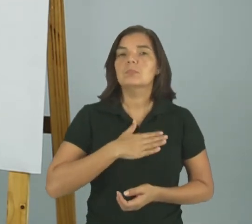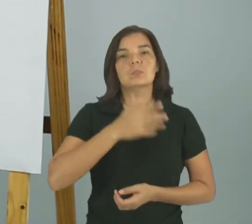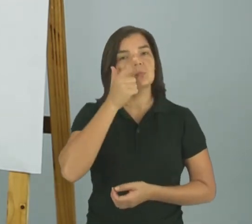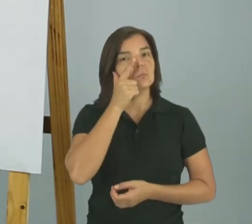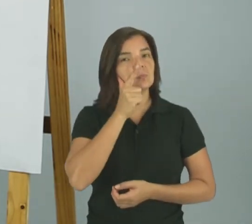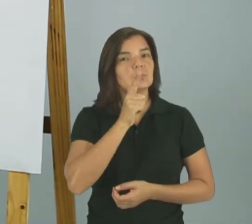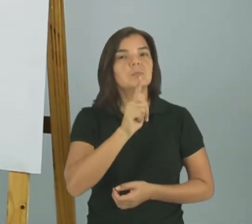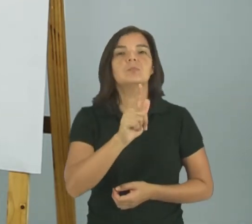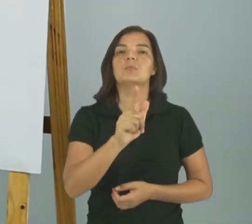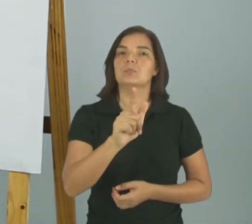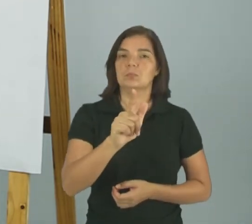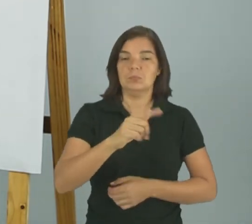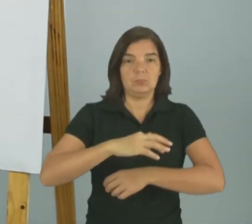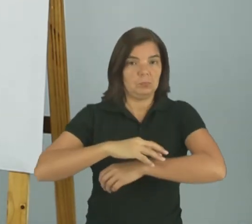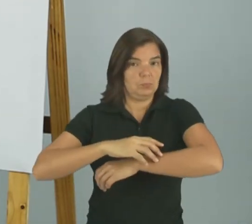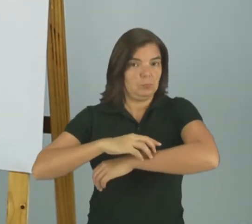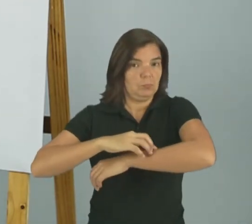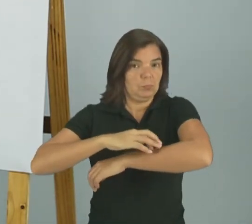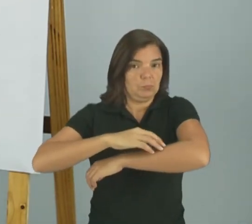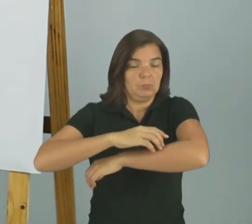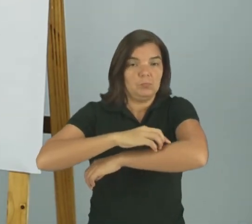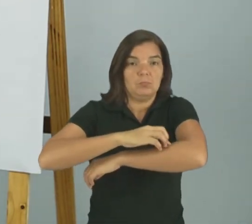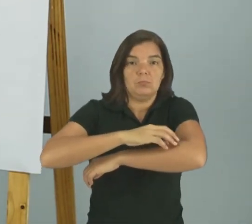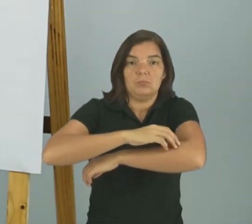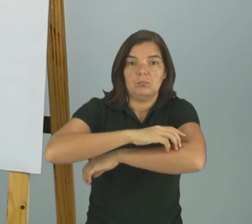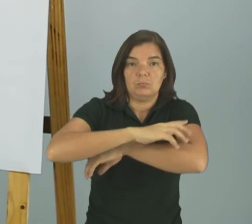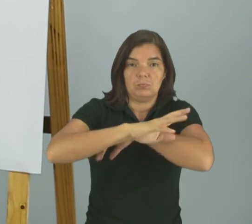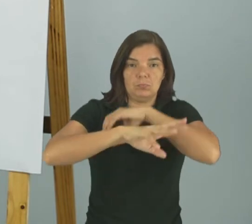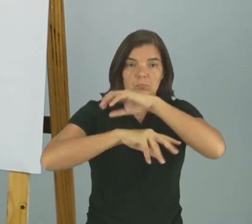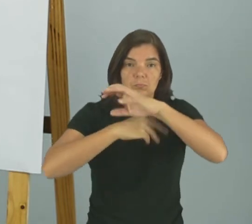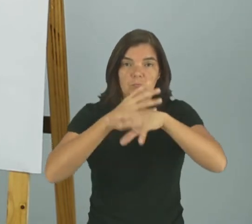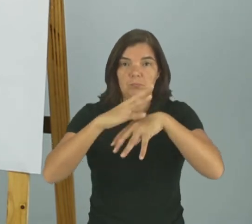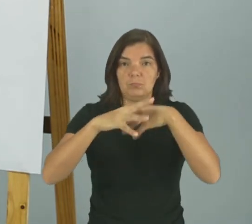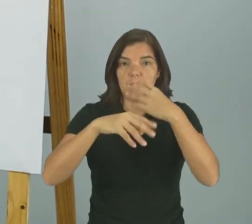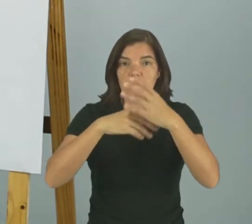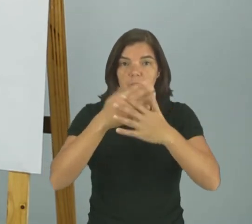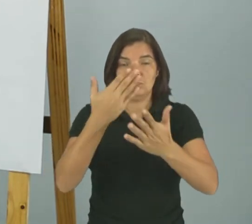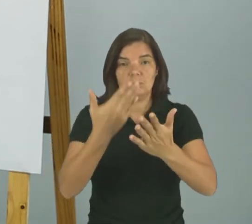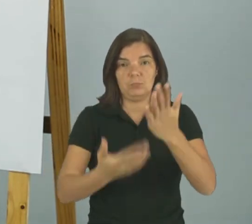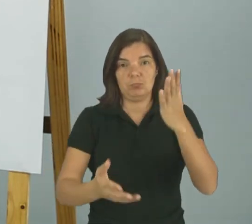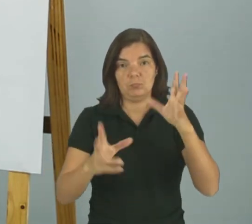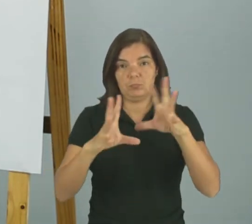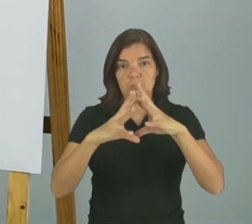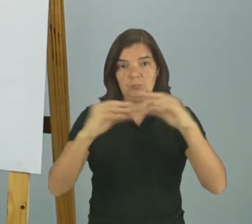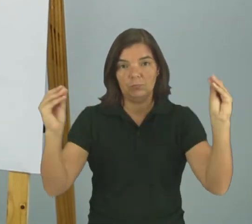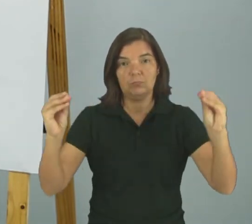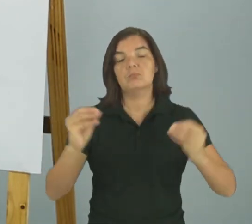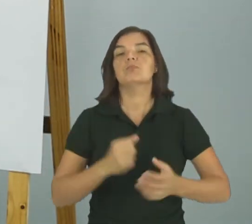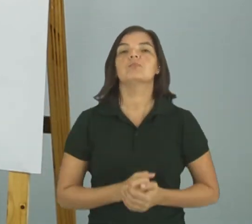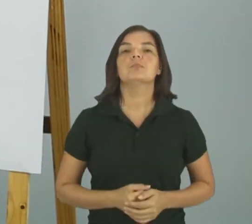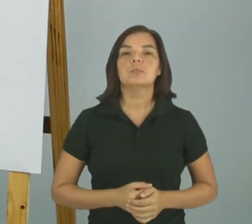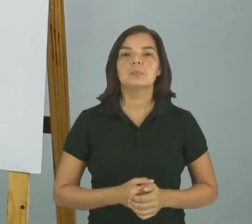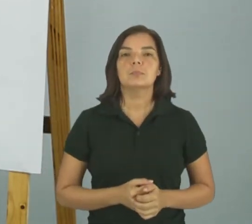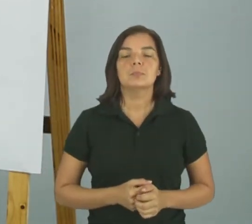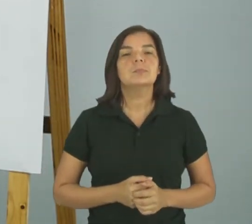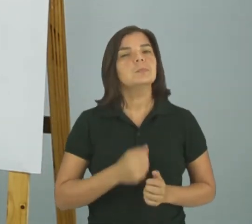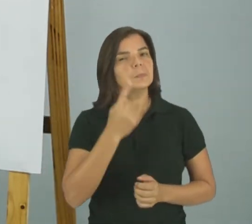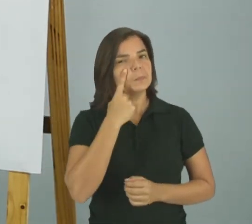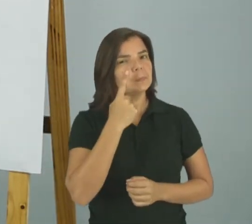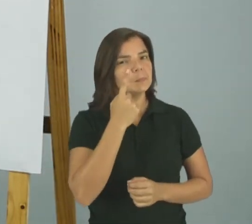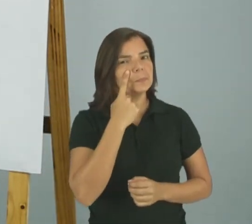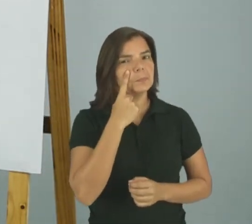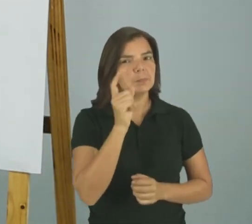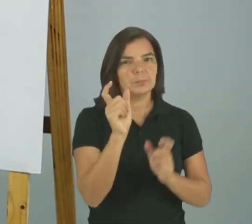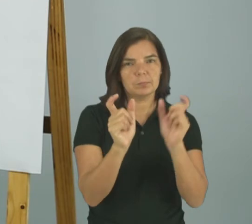Sua finíssima pista E ali Sem uma aranha E perde-se de vista Então a gente vê palavras